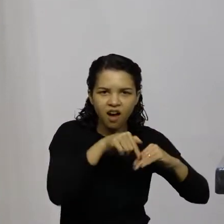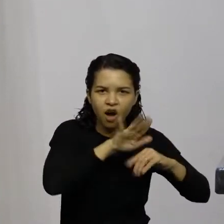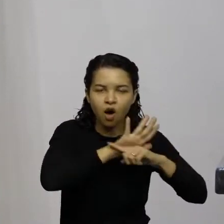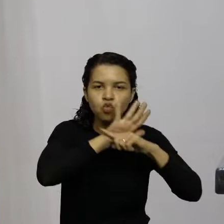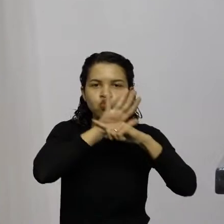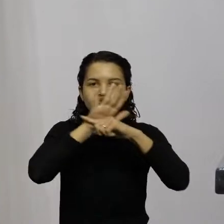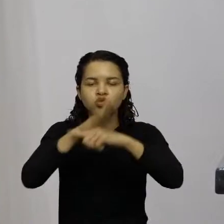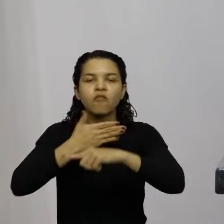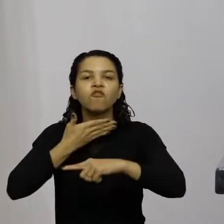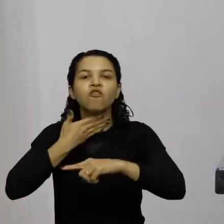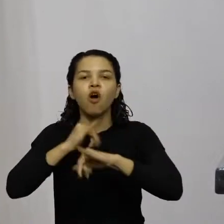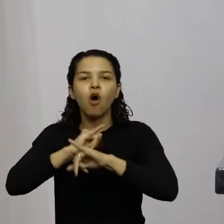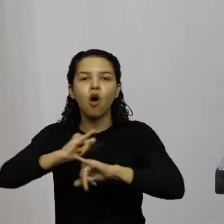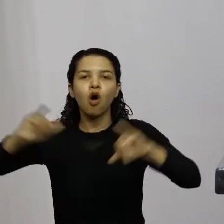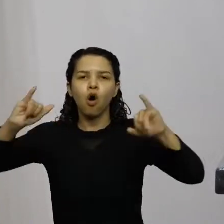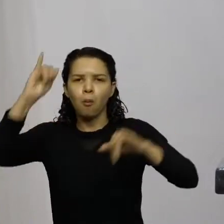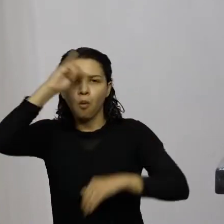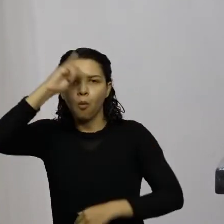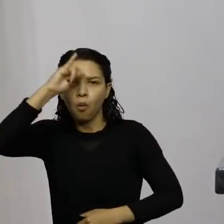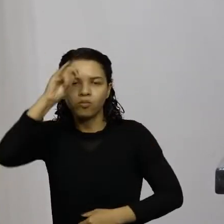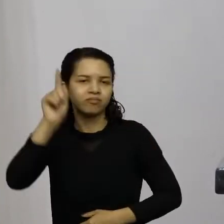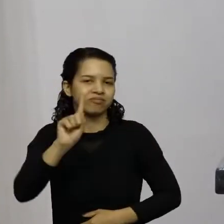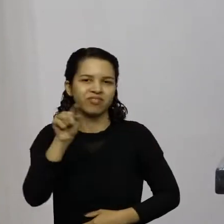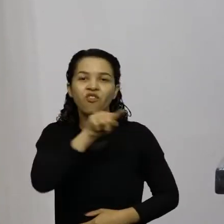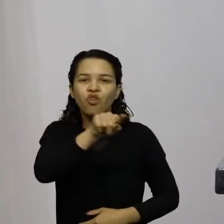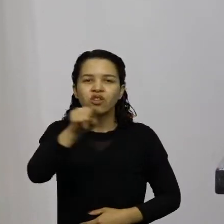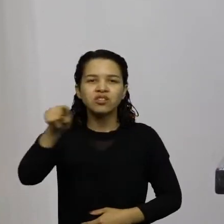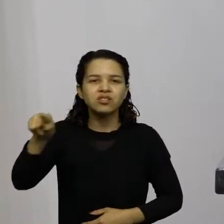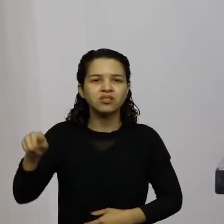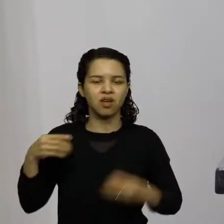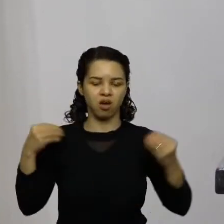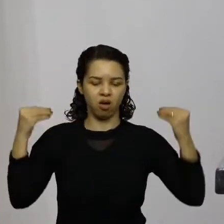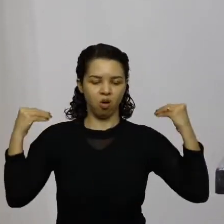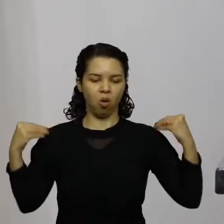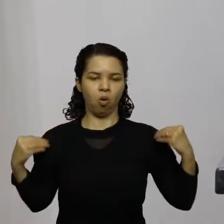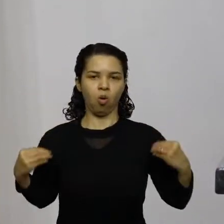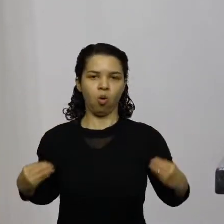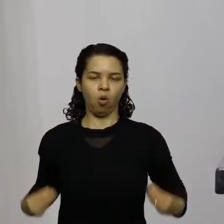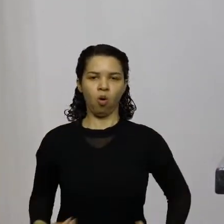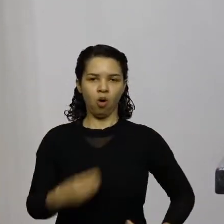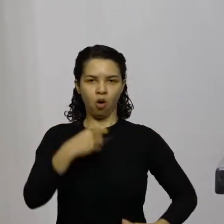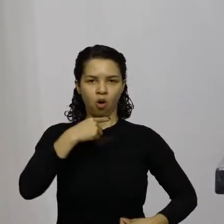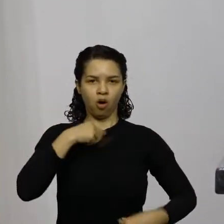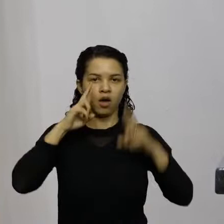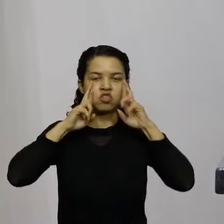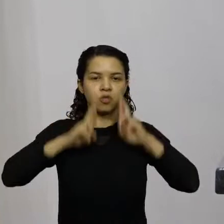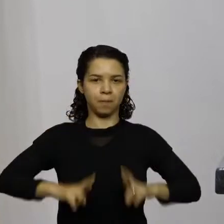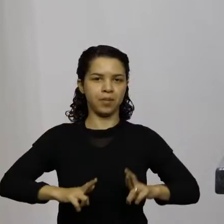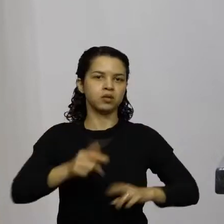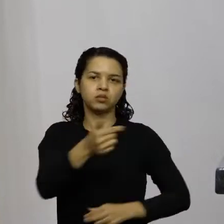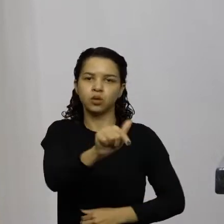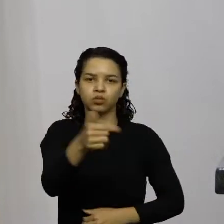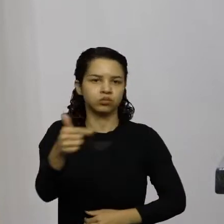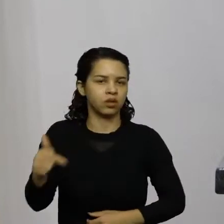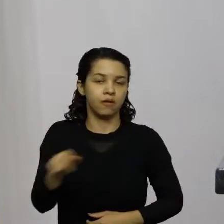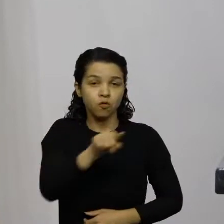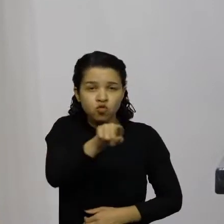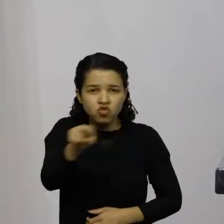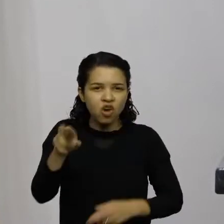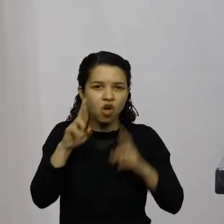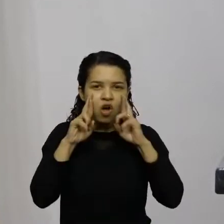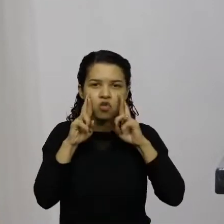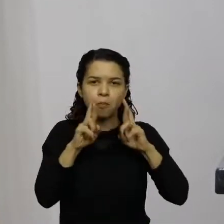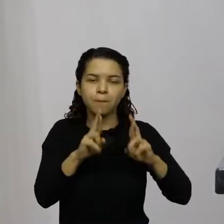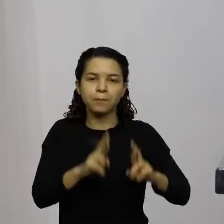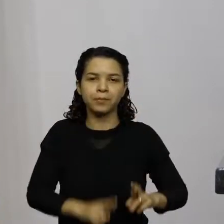é que vocês não honram a toga que vestem é isso vocês não honram o juramento que